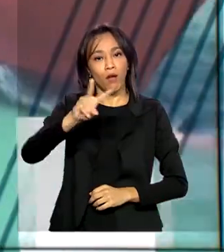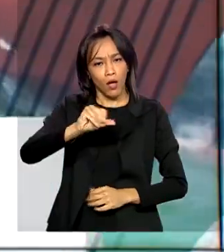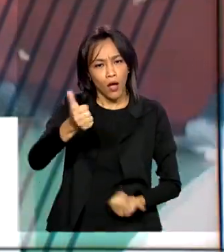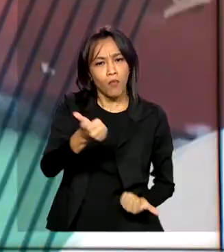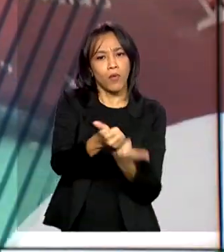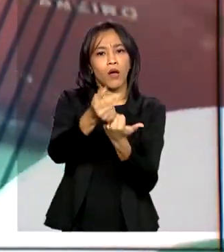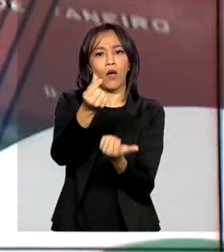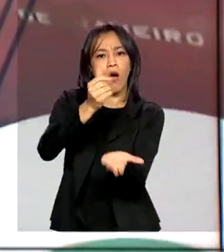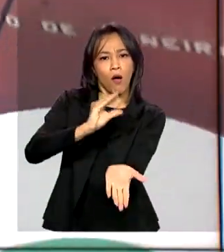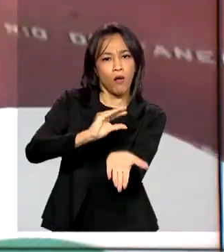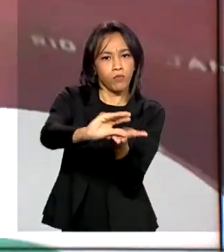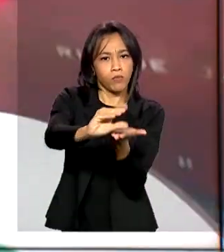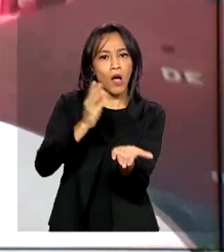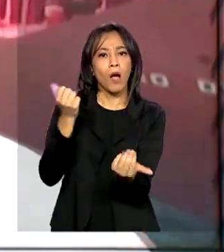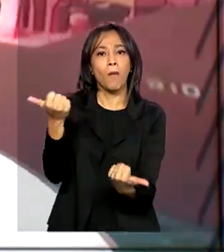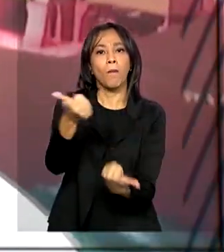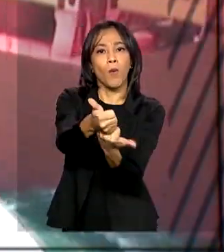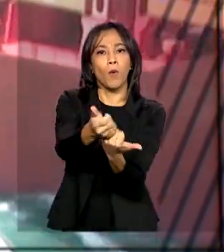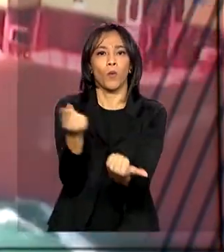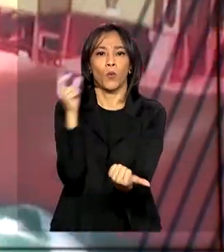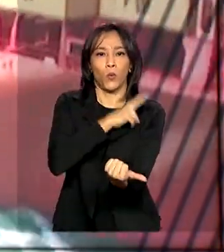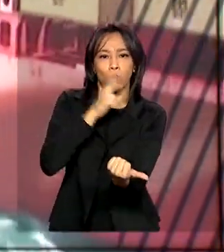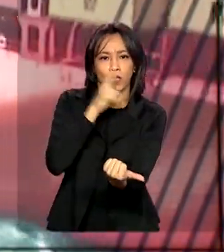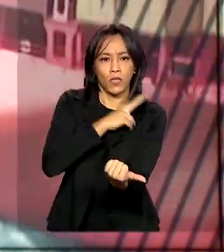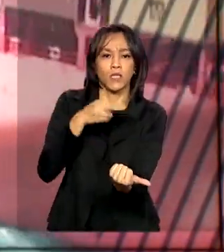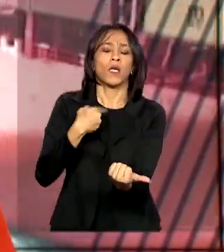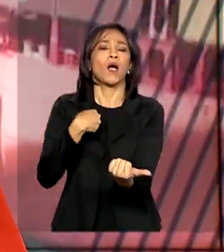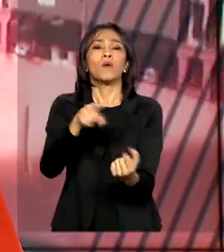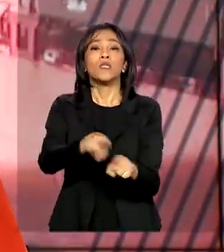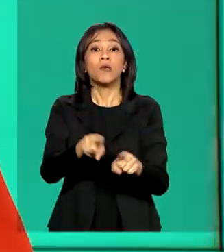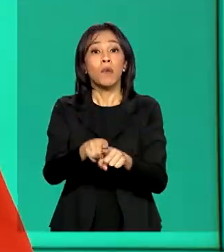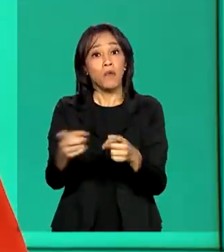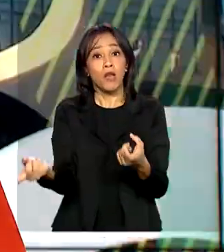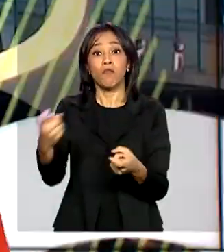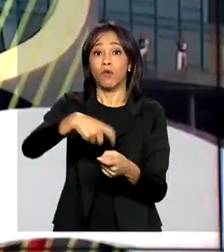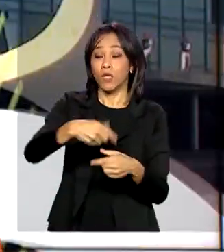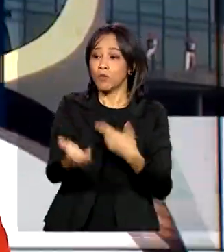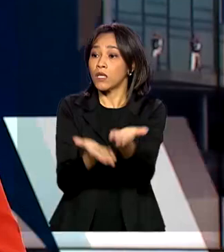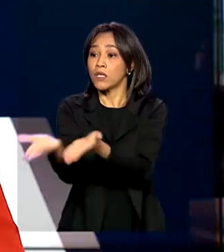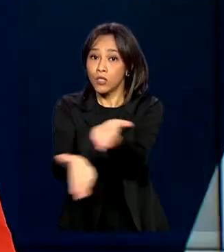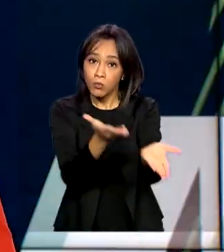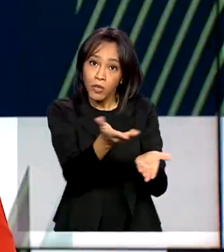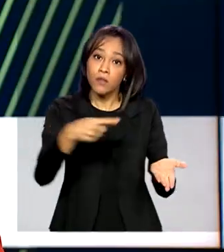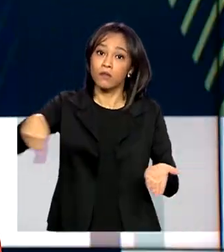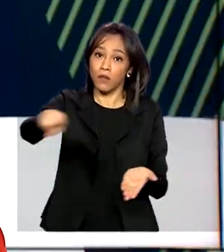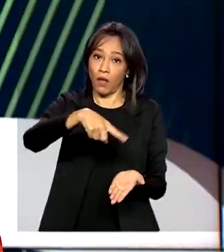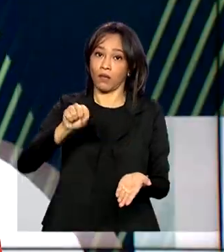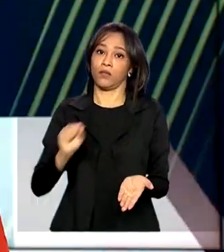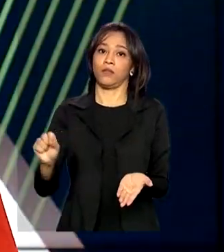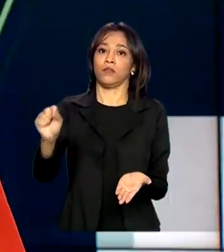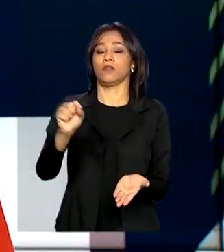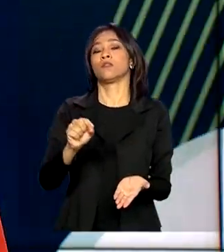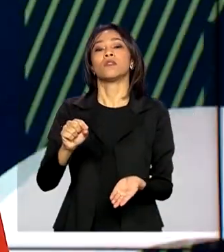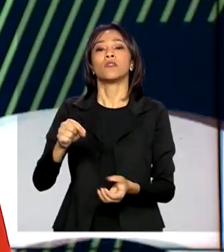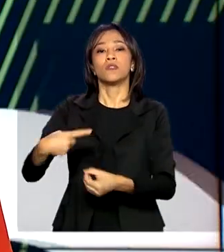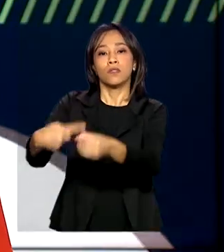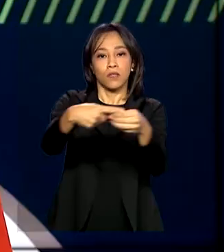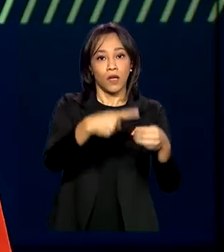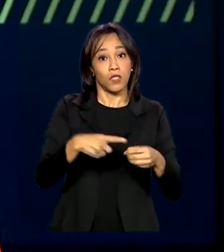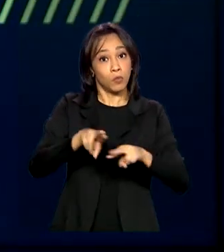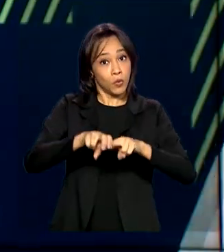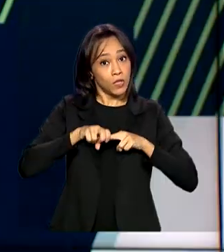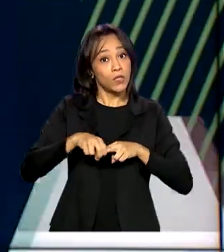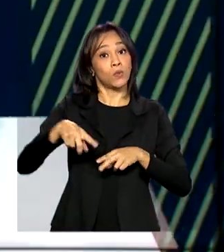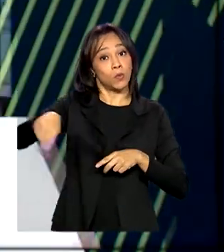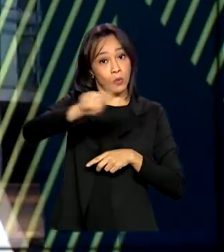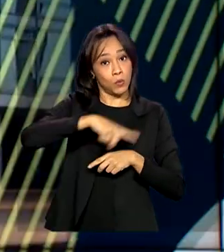recursos para auxílio emergencial, assistência e restabelecimento de serviços nessas cidades. Para isso, os municípios devem